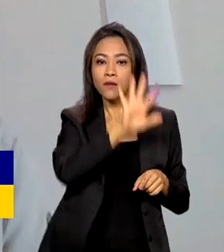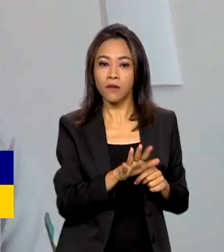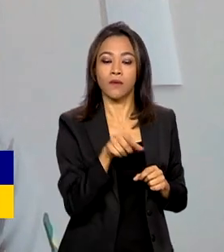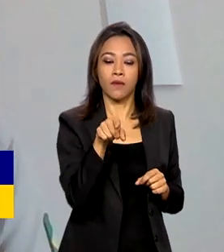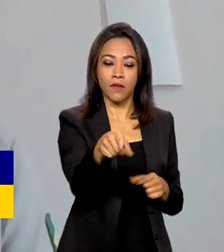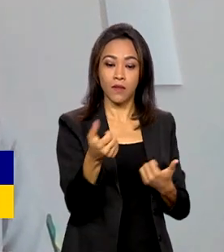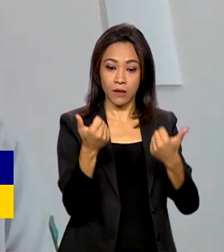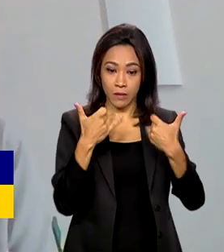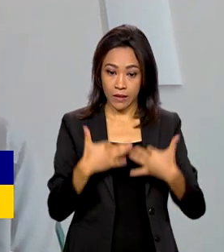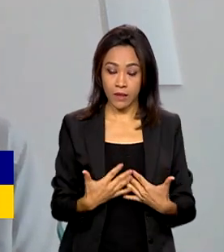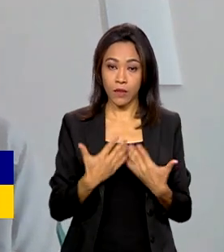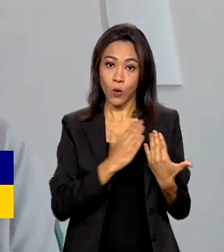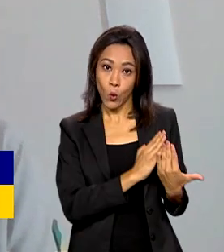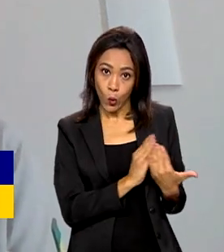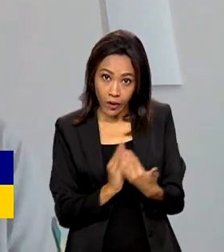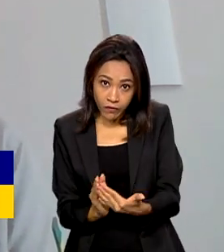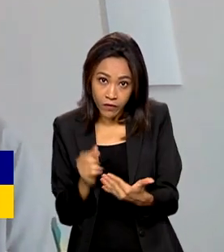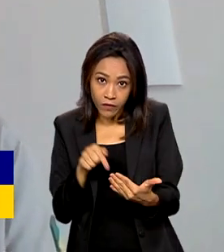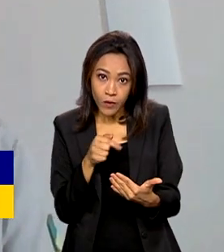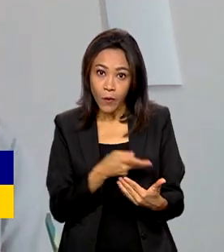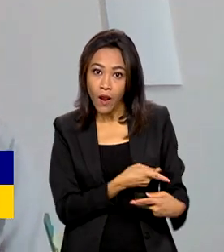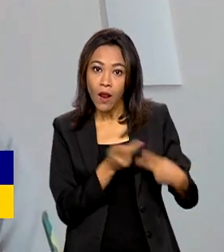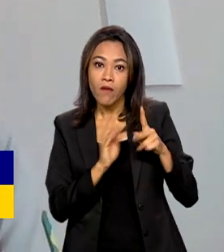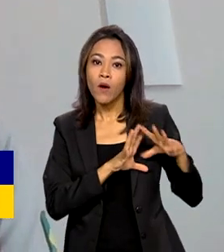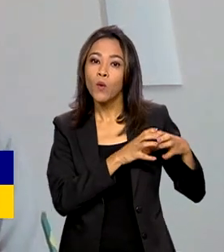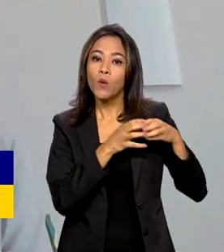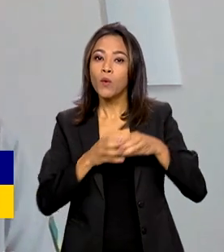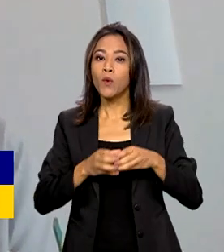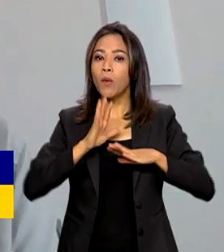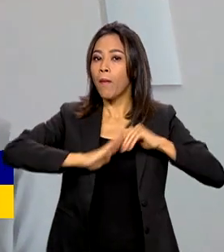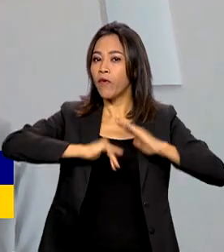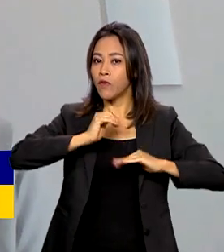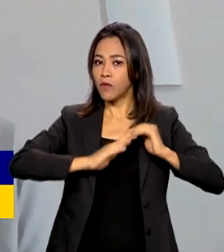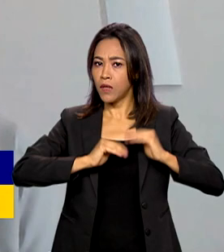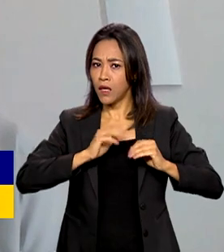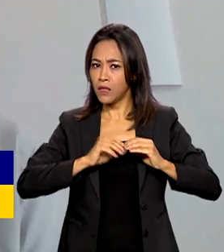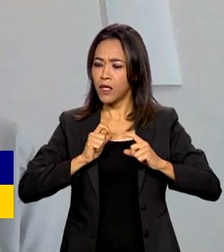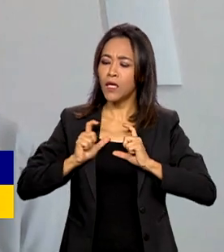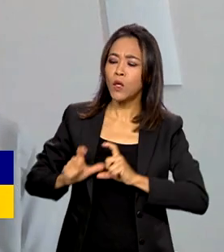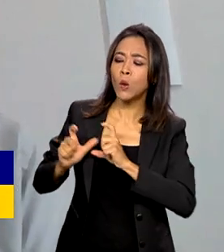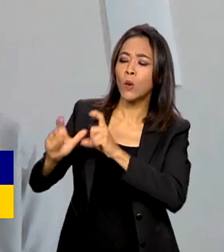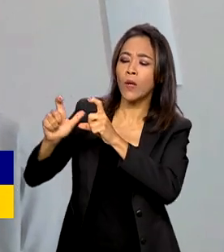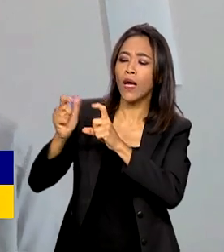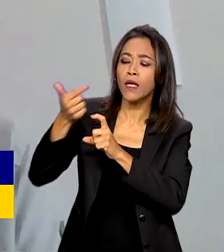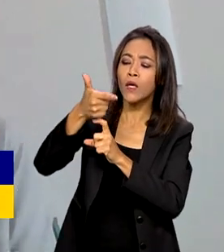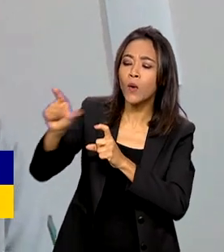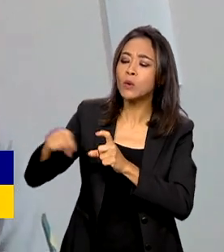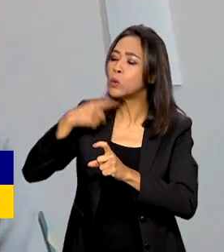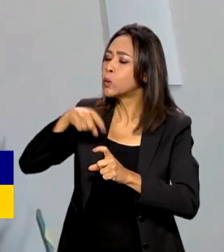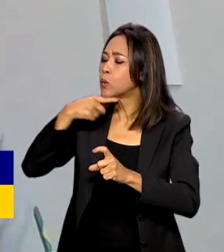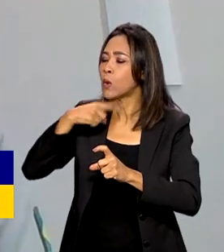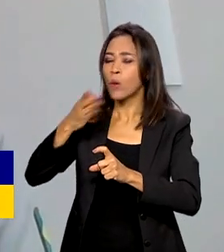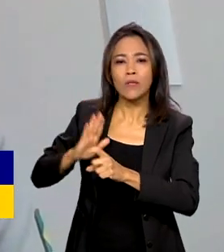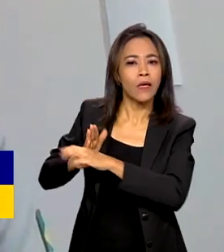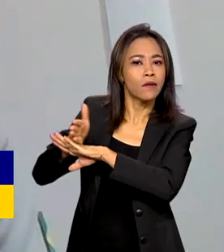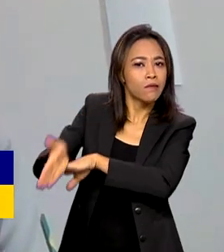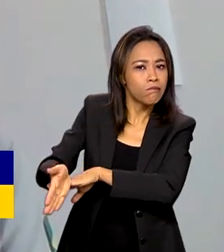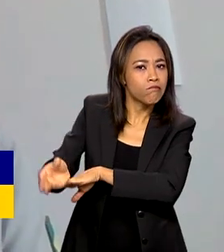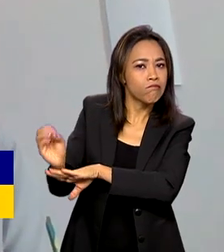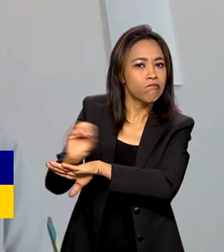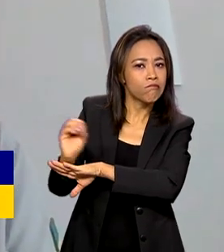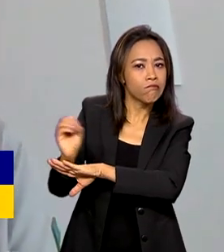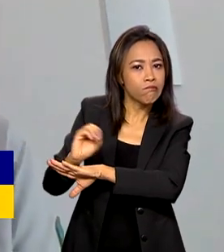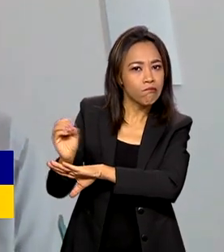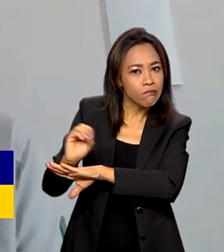de o navio levar uma equipe a bordo em lugares onde outras embarcações não conseguem e